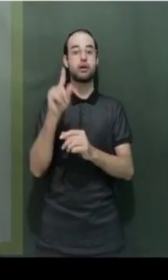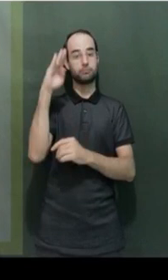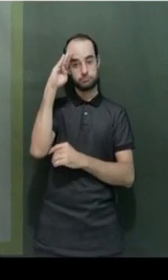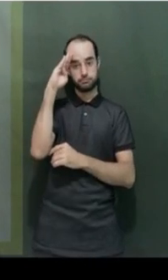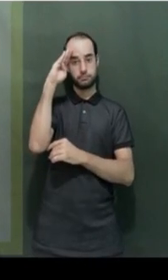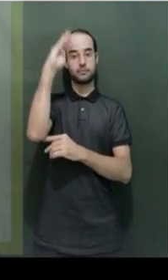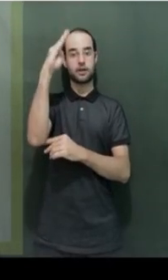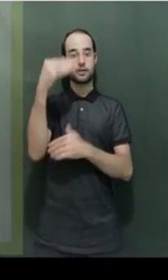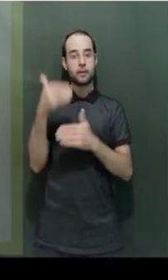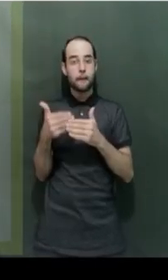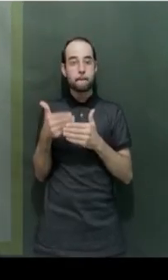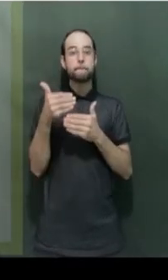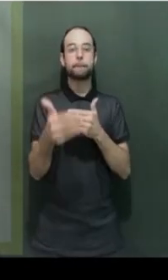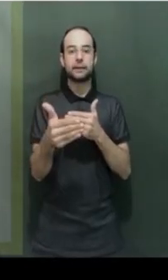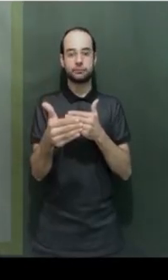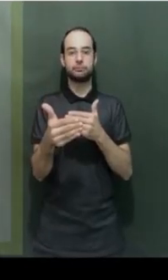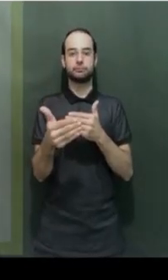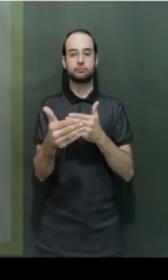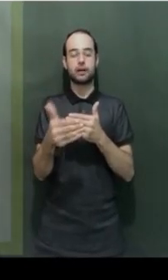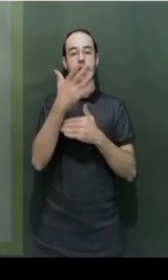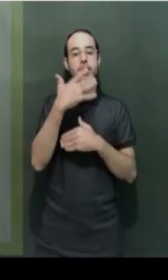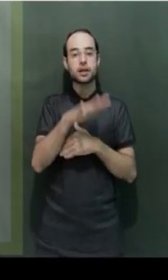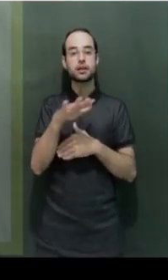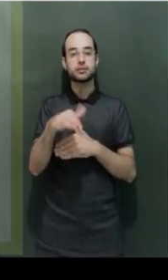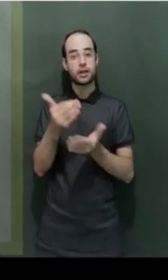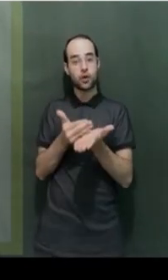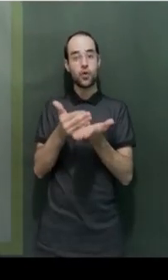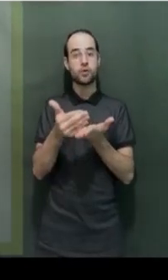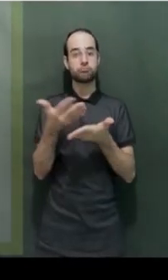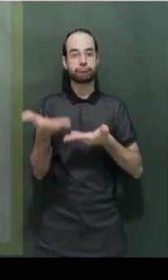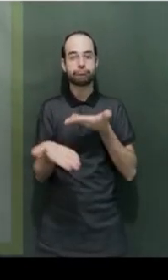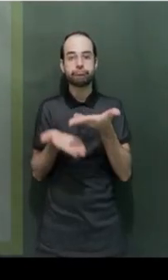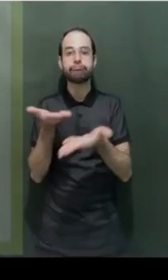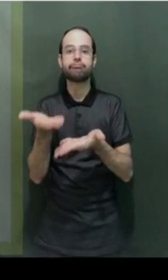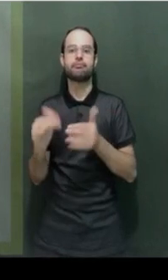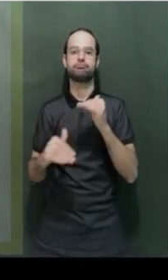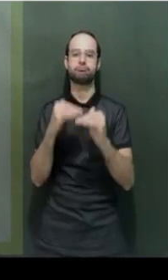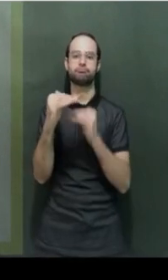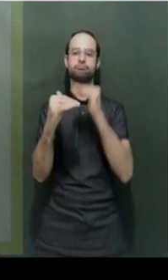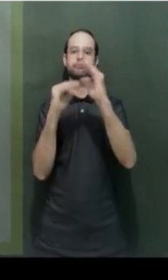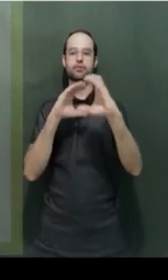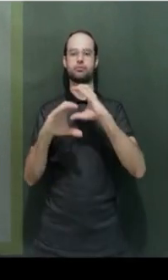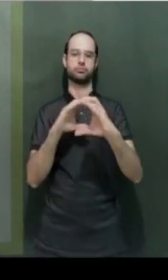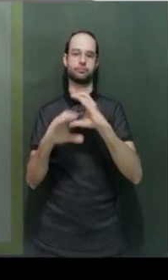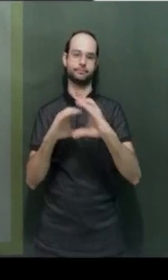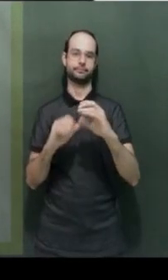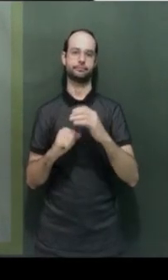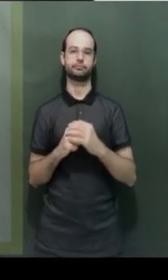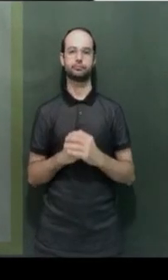primeiro passo para que a criança comece a desenvolver a sua comunicação.